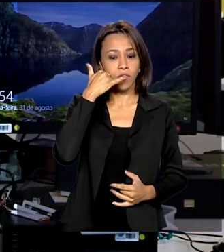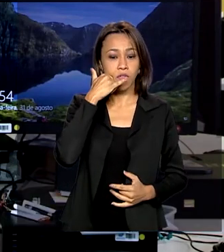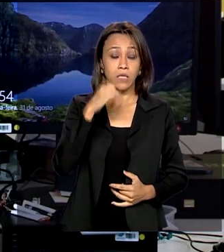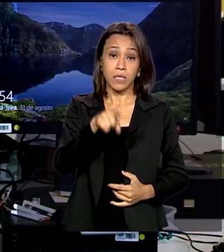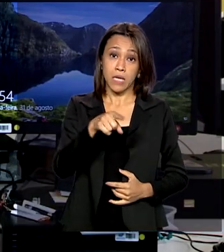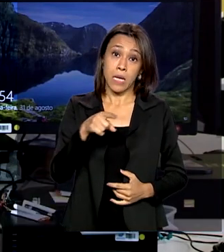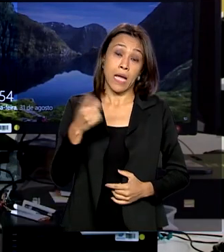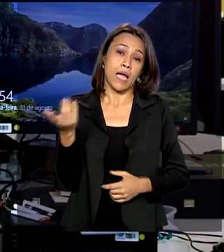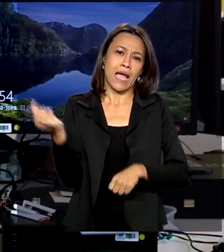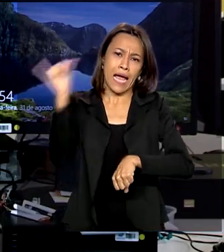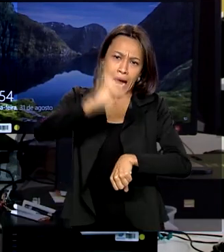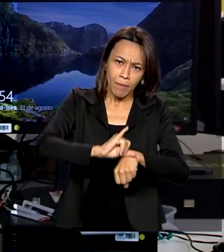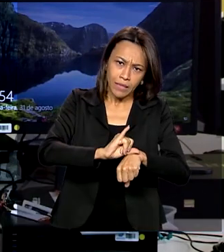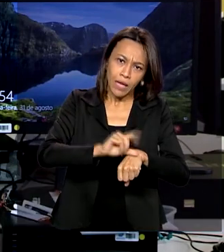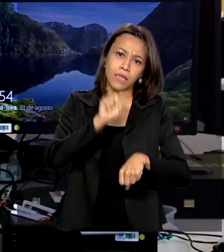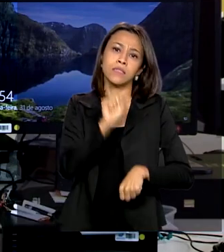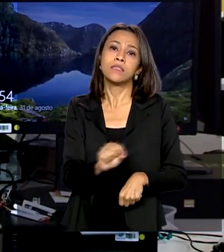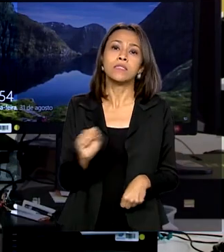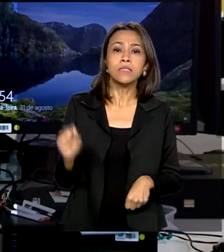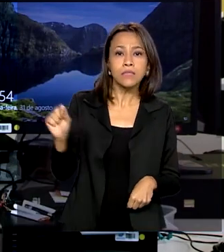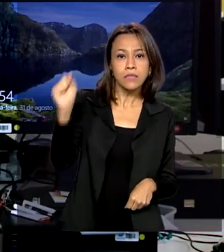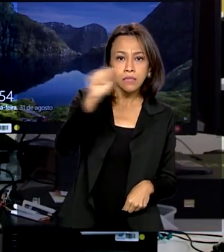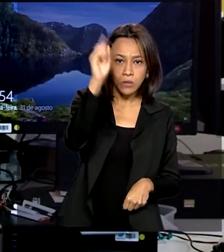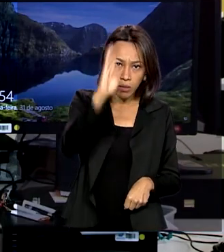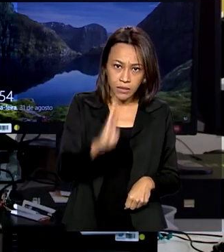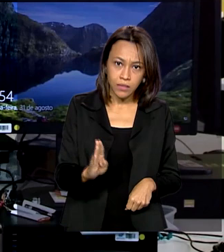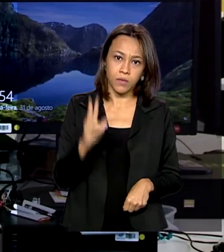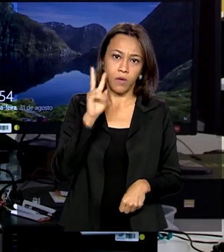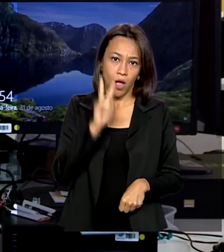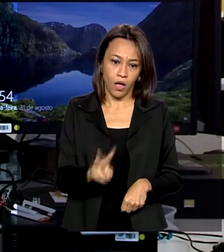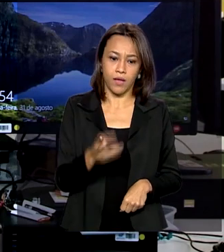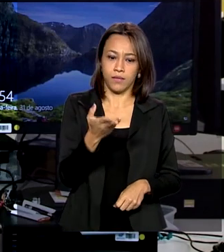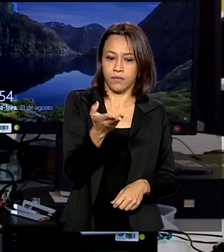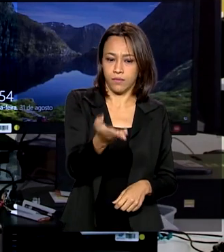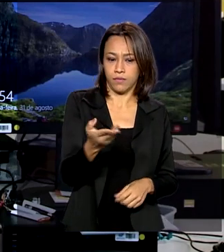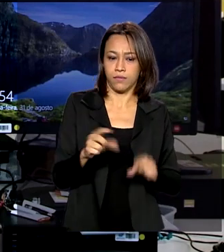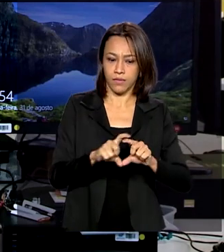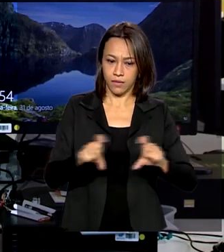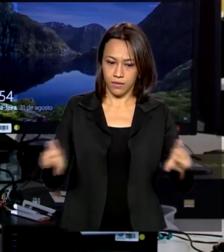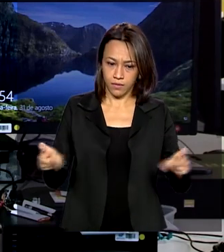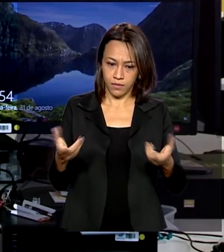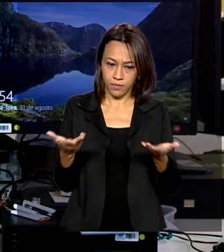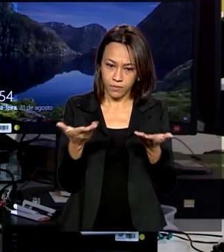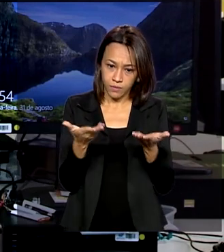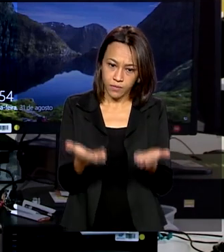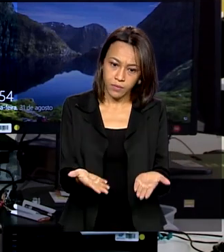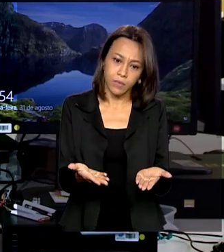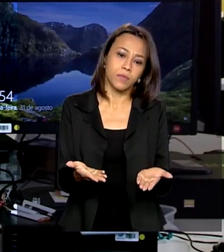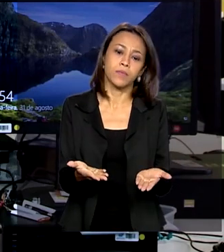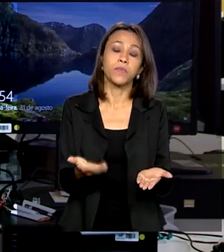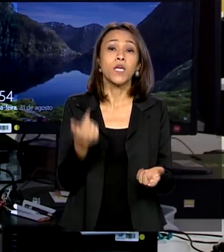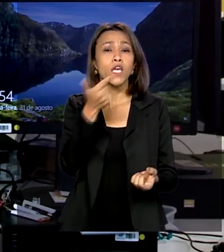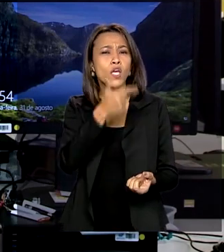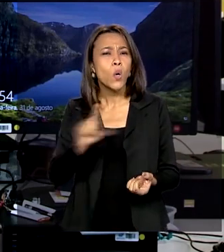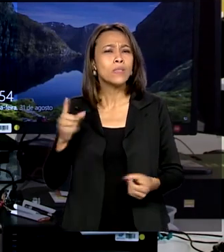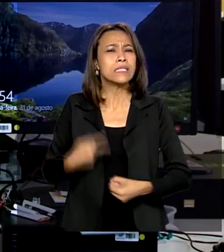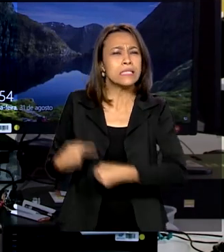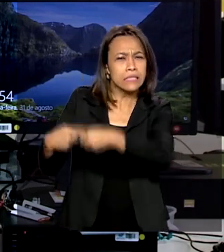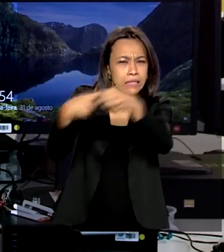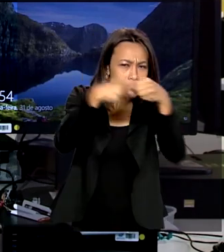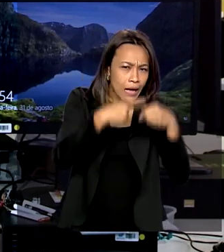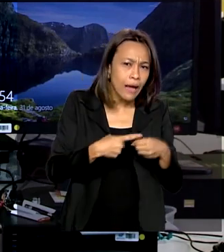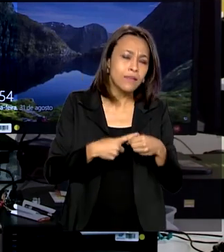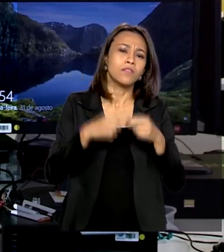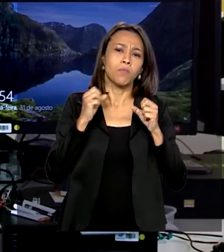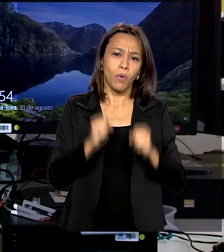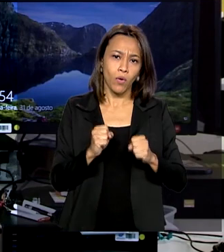mora em Capitais, o número é 44001. Demais localidades, o número